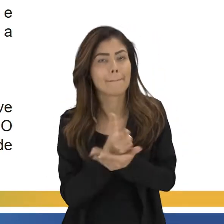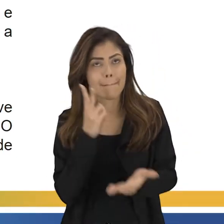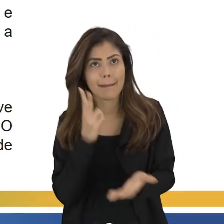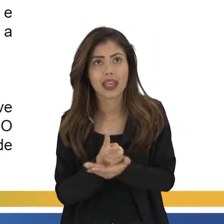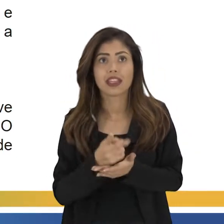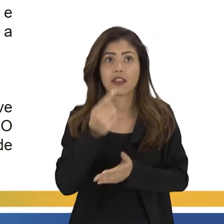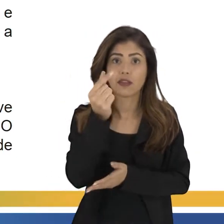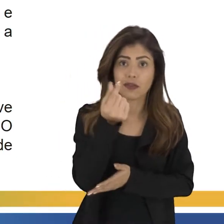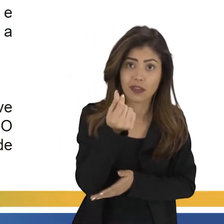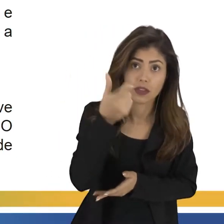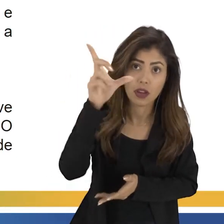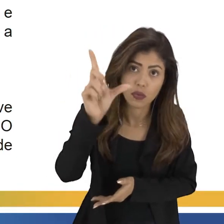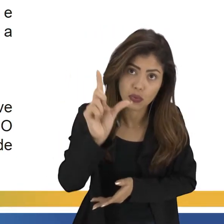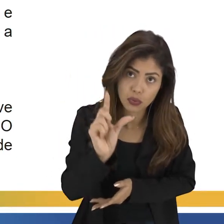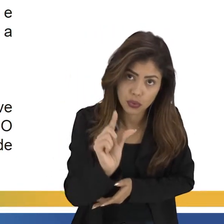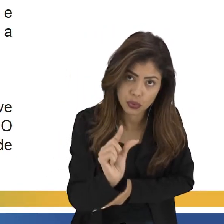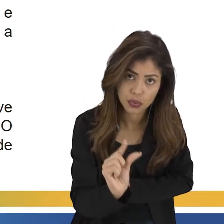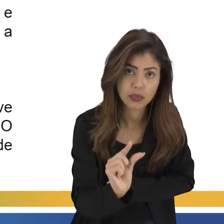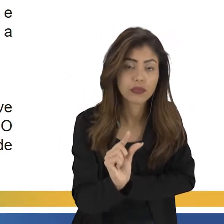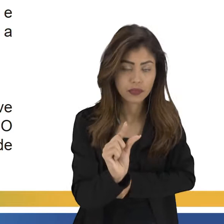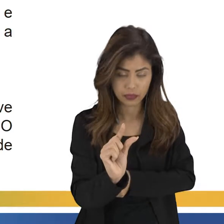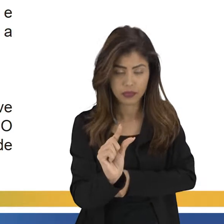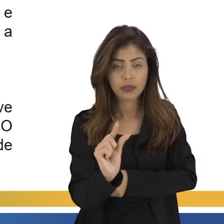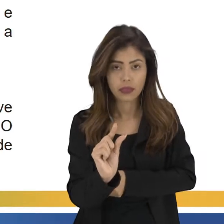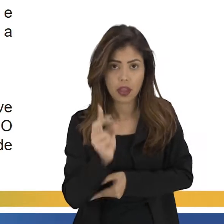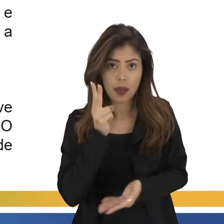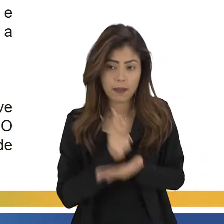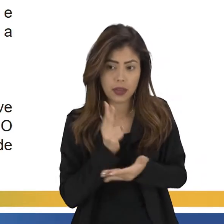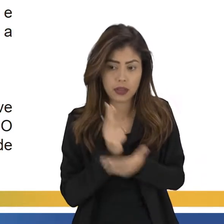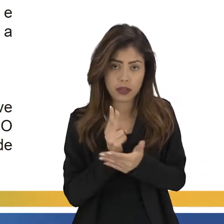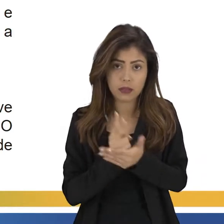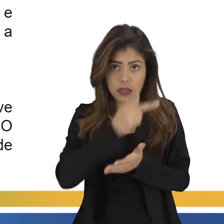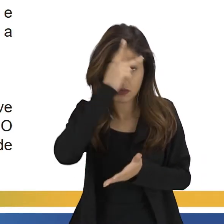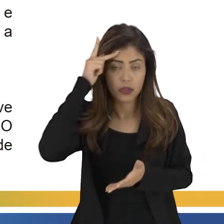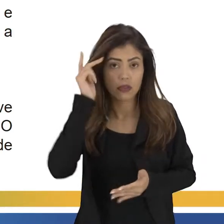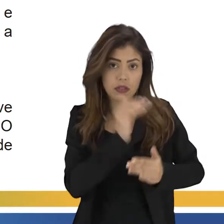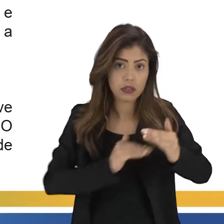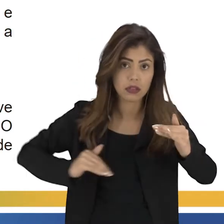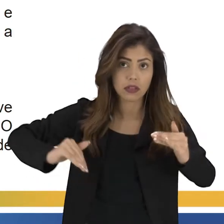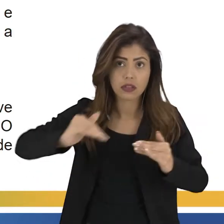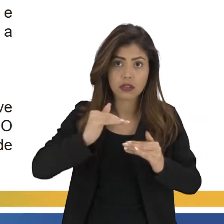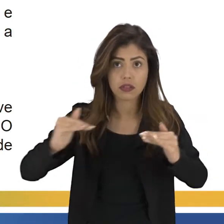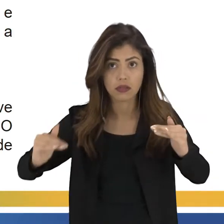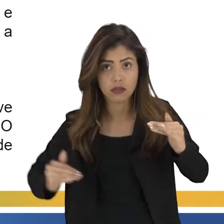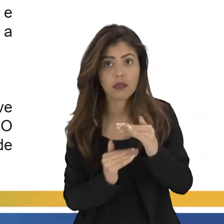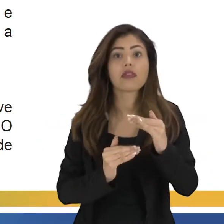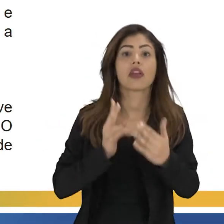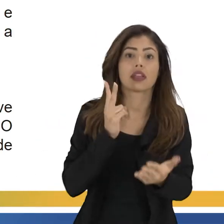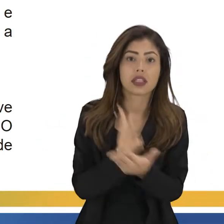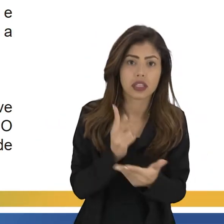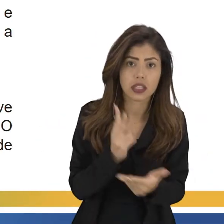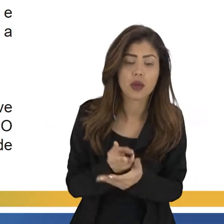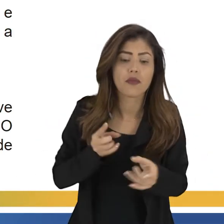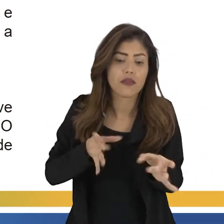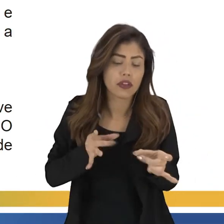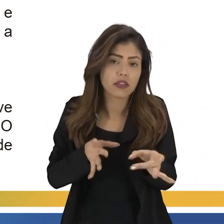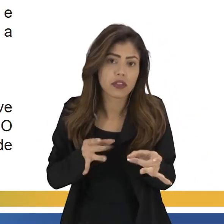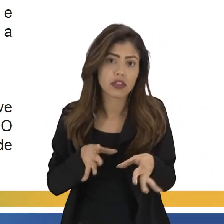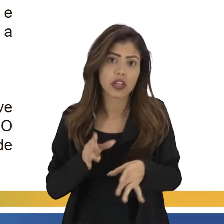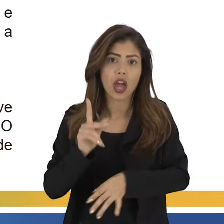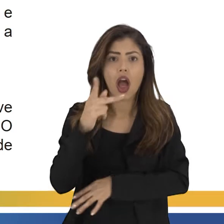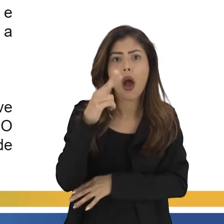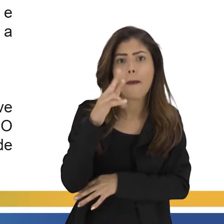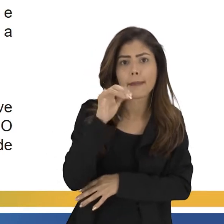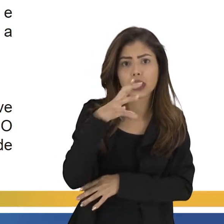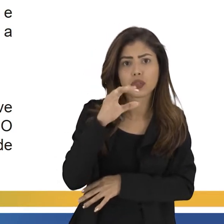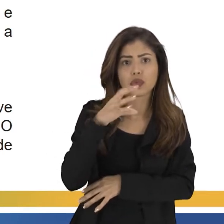preços baixando, né? Mesmo assim, as pessoas não começam a comprar, né? Então, os produtos, eles são produzidos e vendidos a um preço